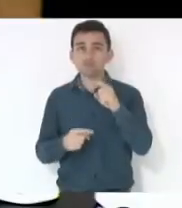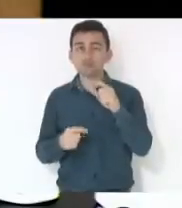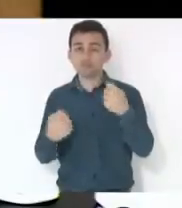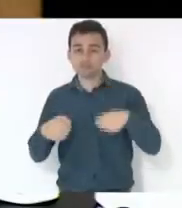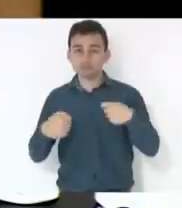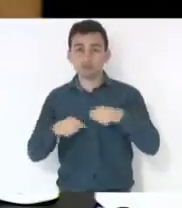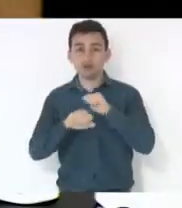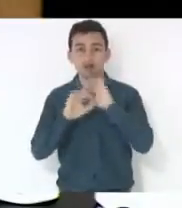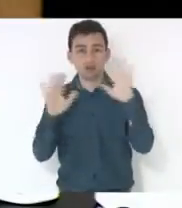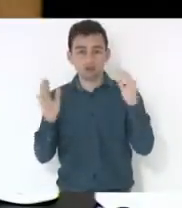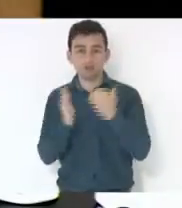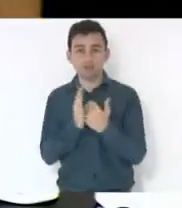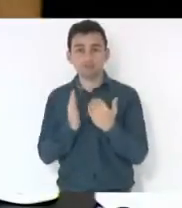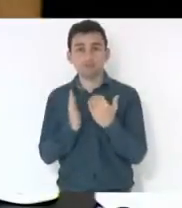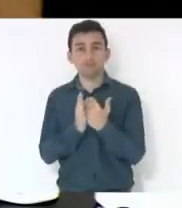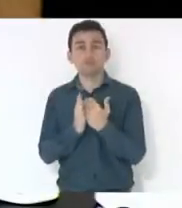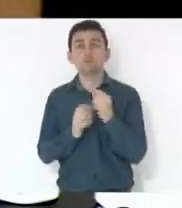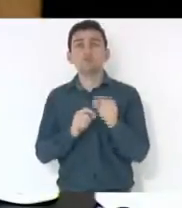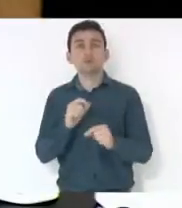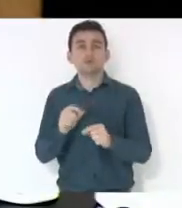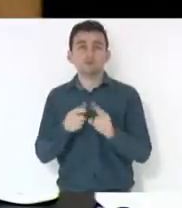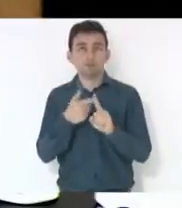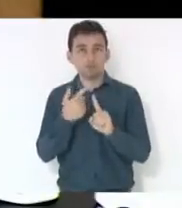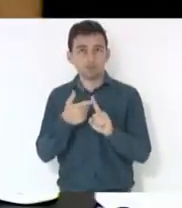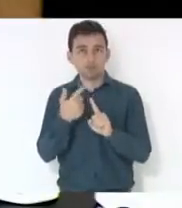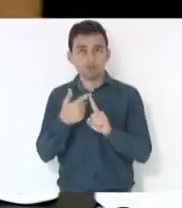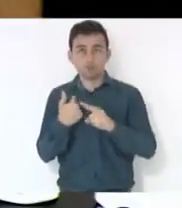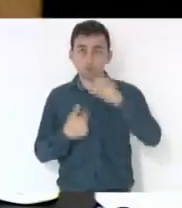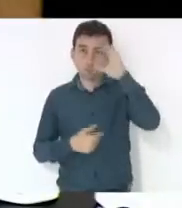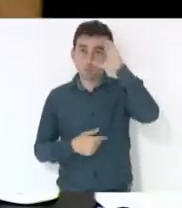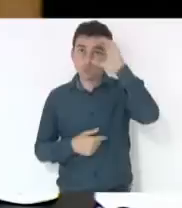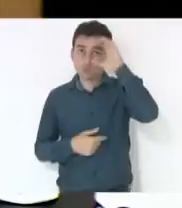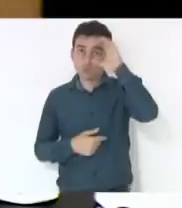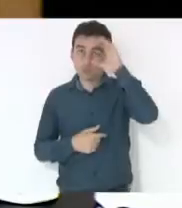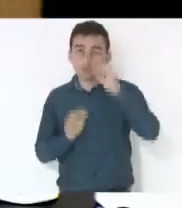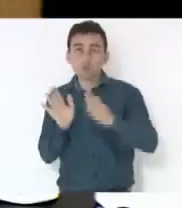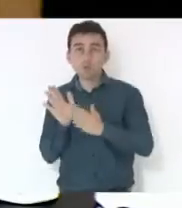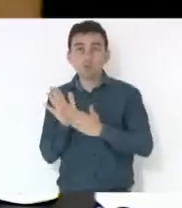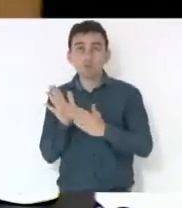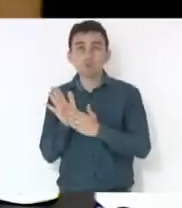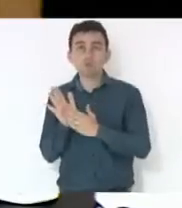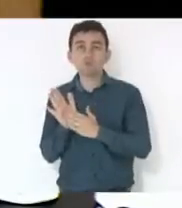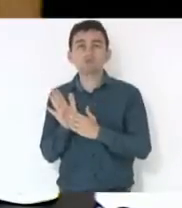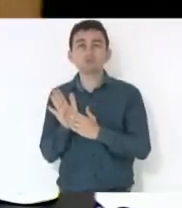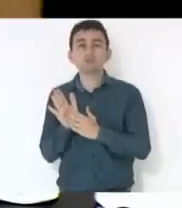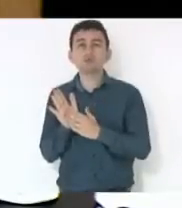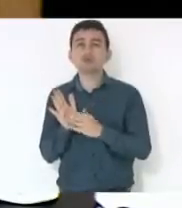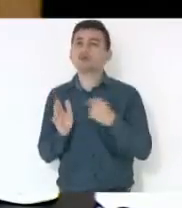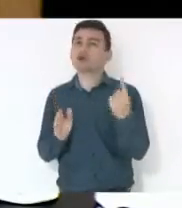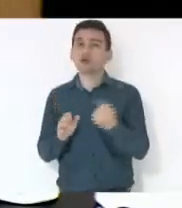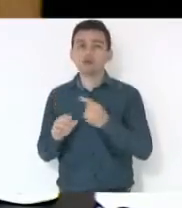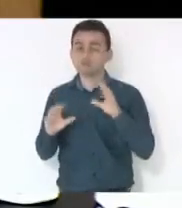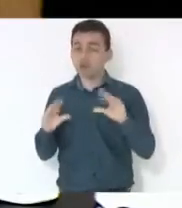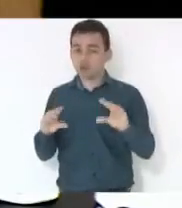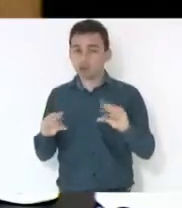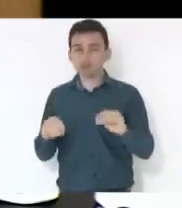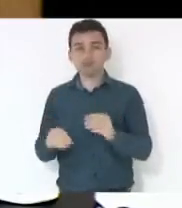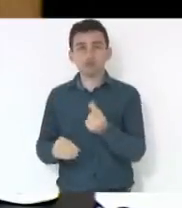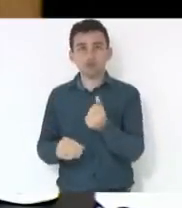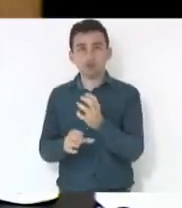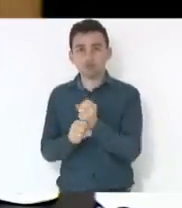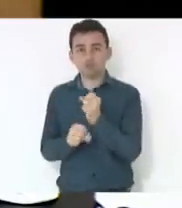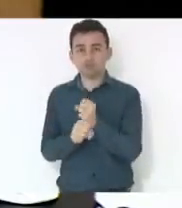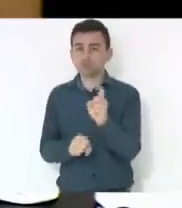reforçado isso. Primeiro, a fala do deputado Corojo, autor da proposta, quando ele disse que nós não estamos mexendo no orçamento e sim em